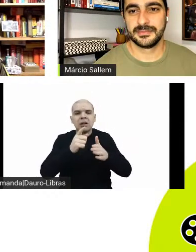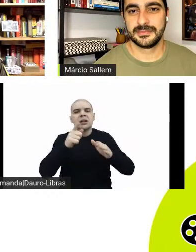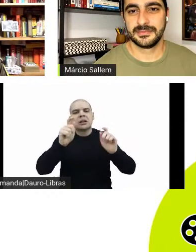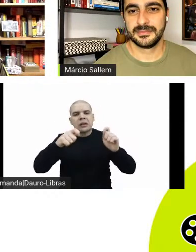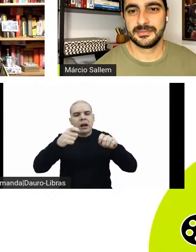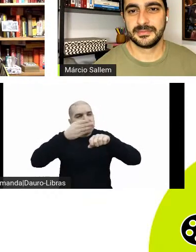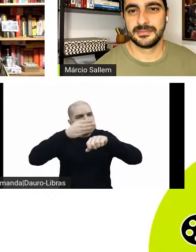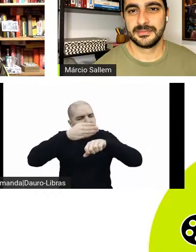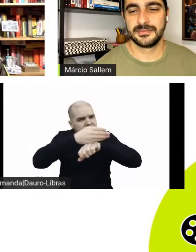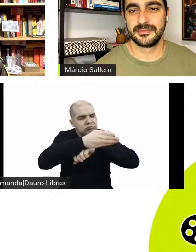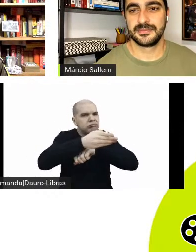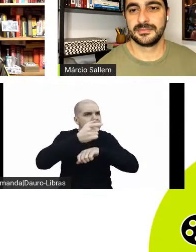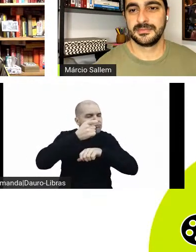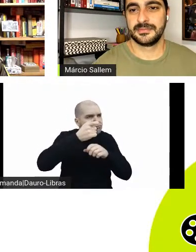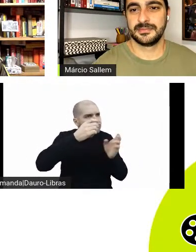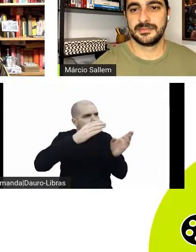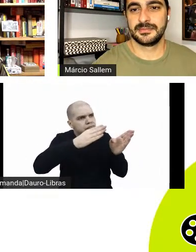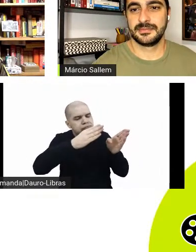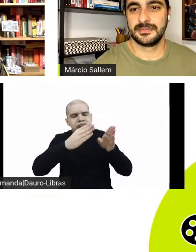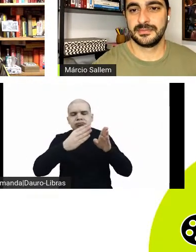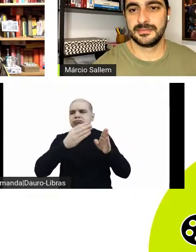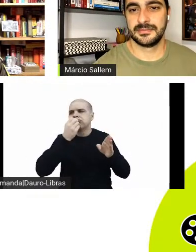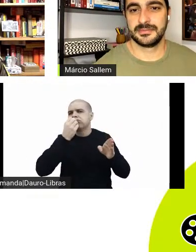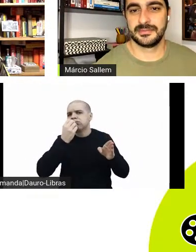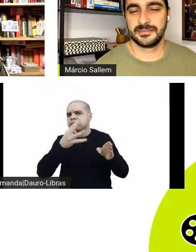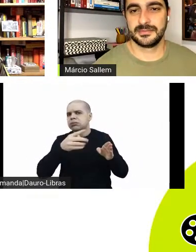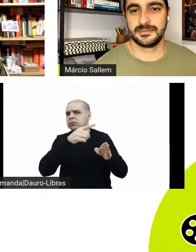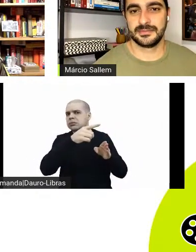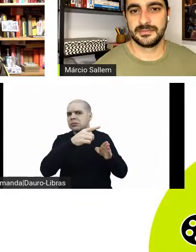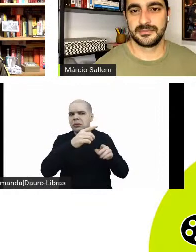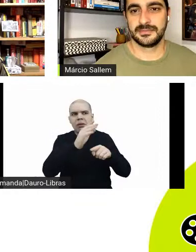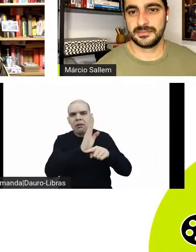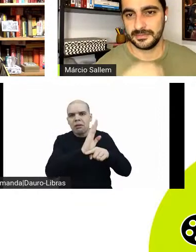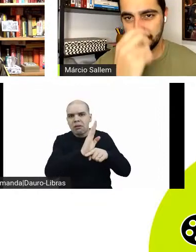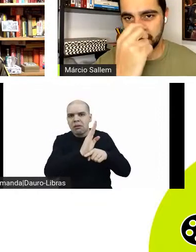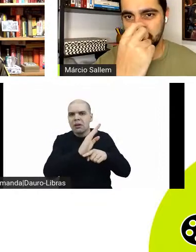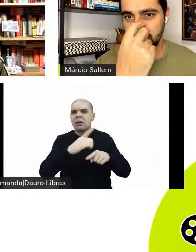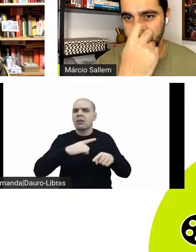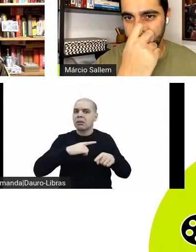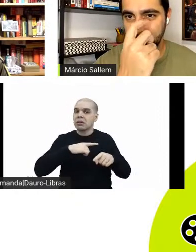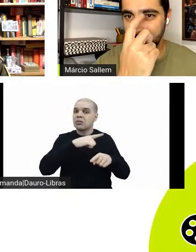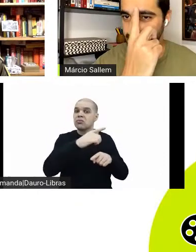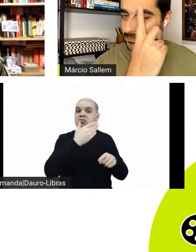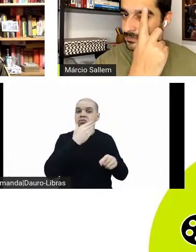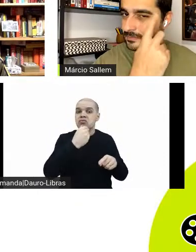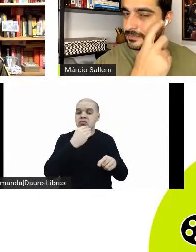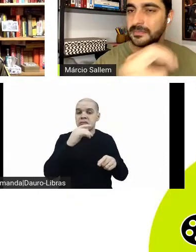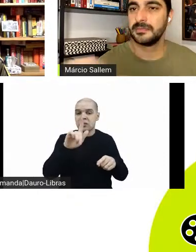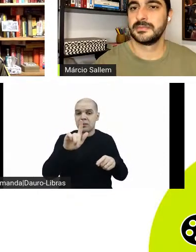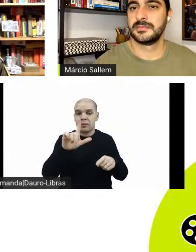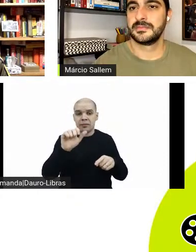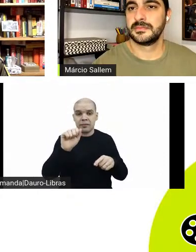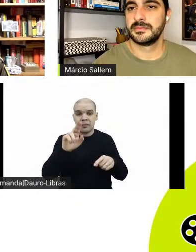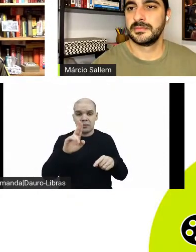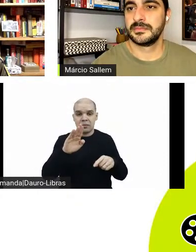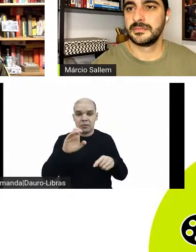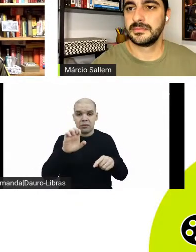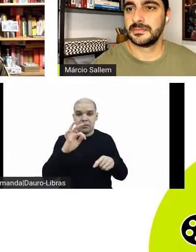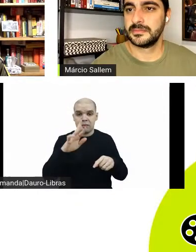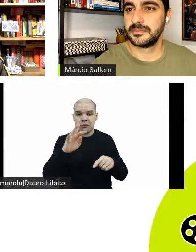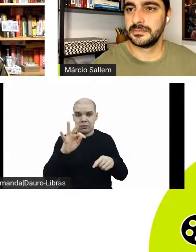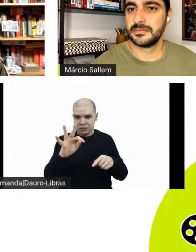e aí tem lá, por exemplo, tem filmes do Glauber Rocha, né? Então, quero fazer essa